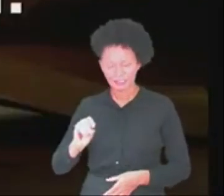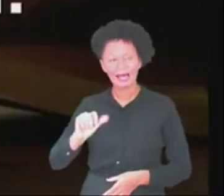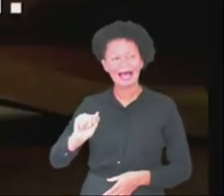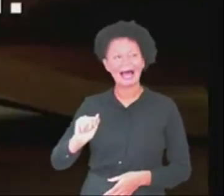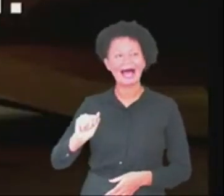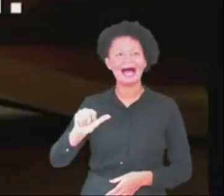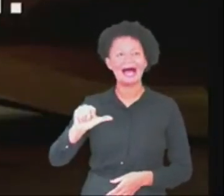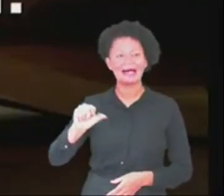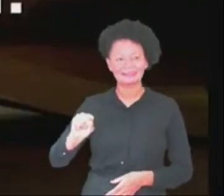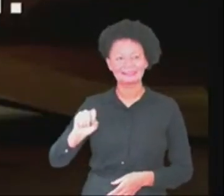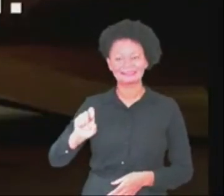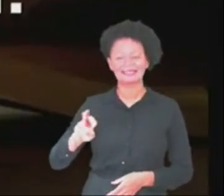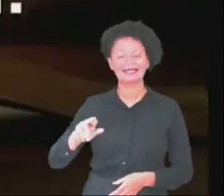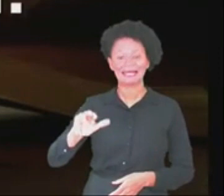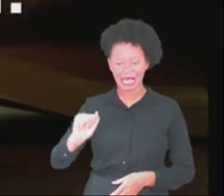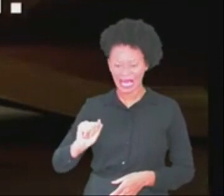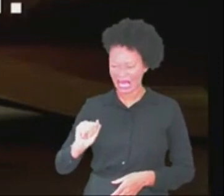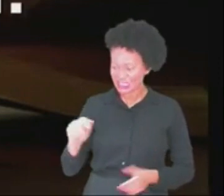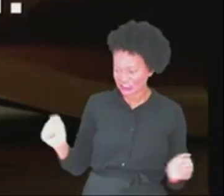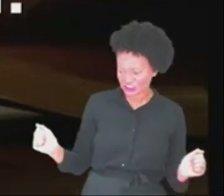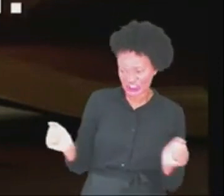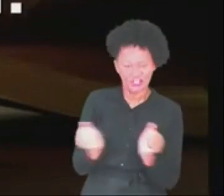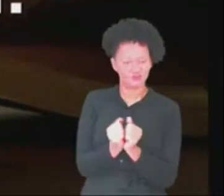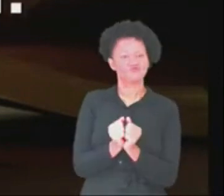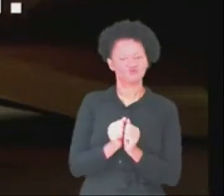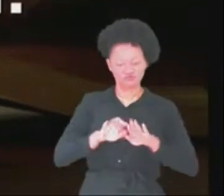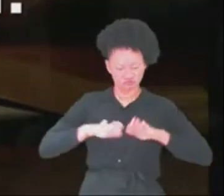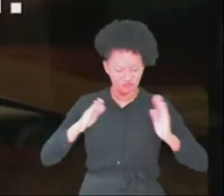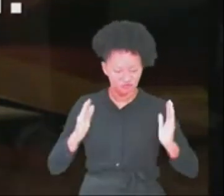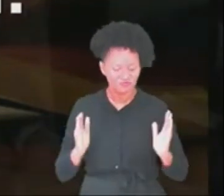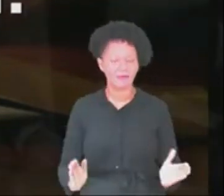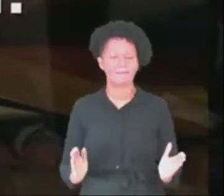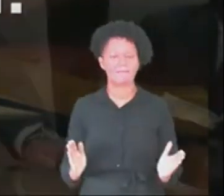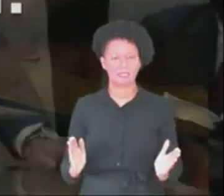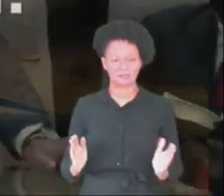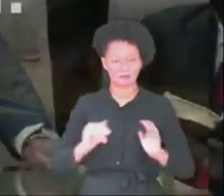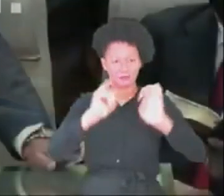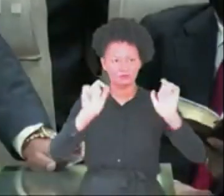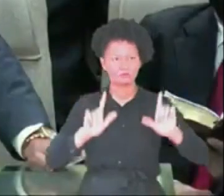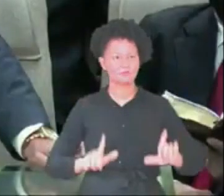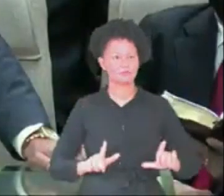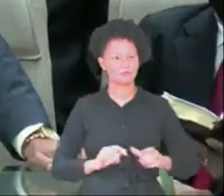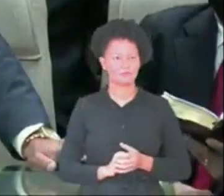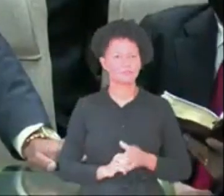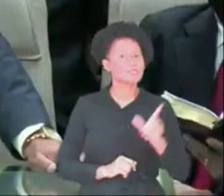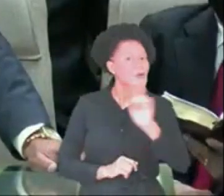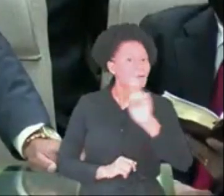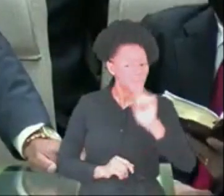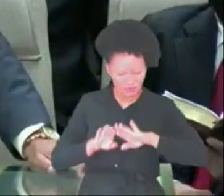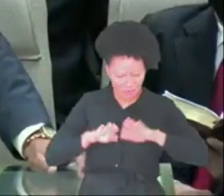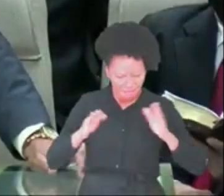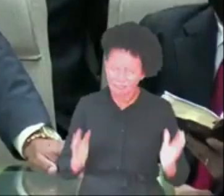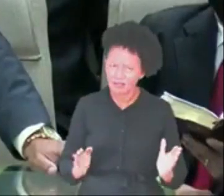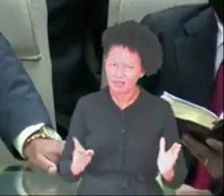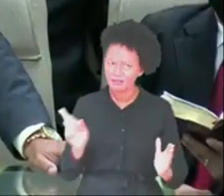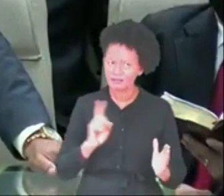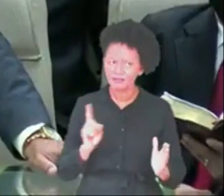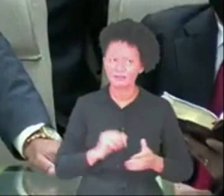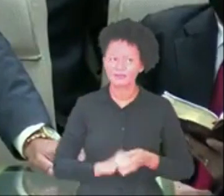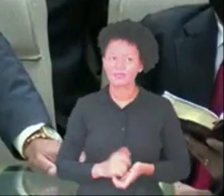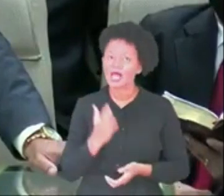comem na mesa de Jezabel. Não é na mesa. Que